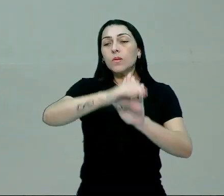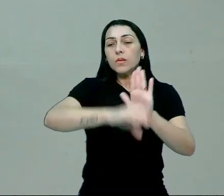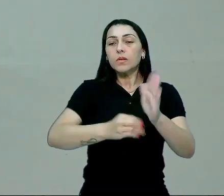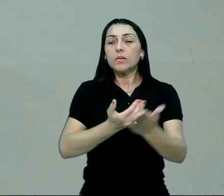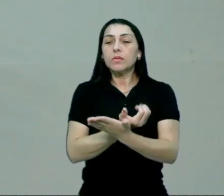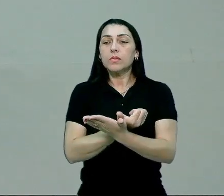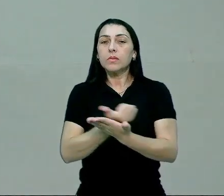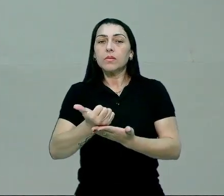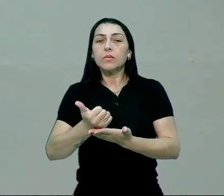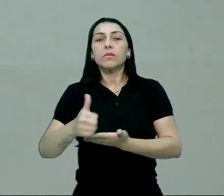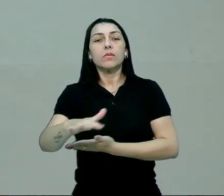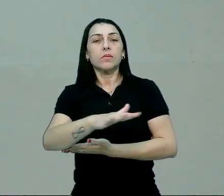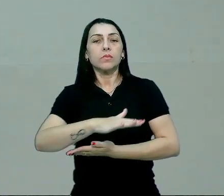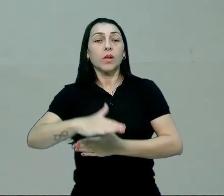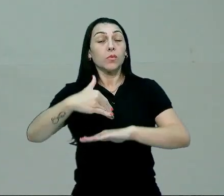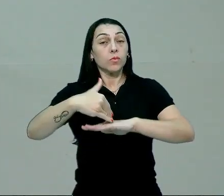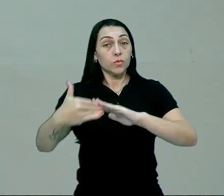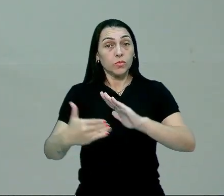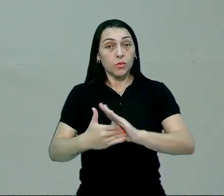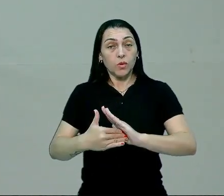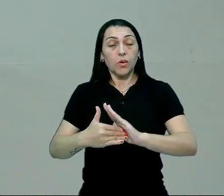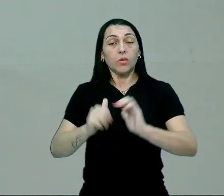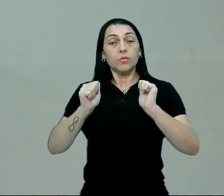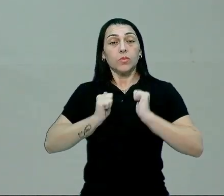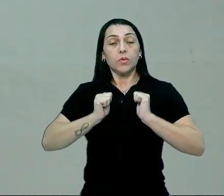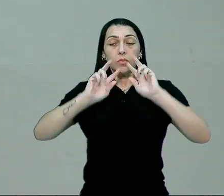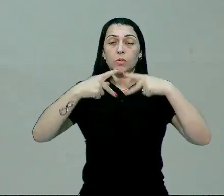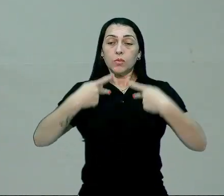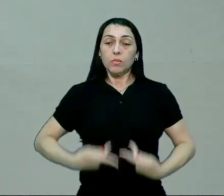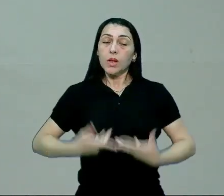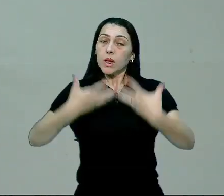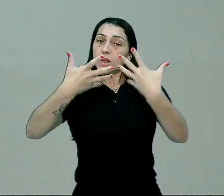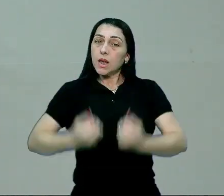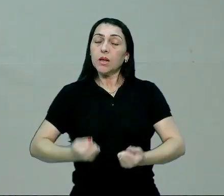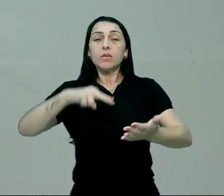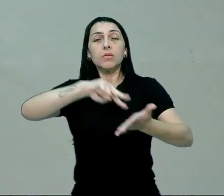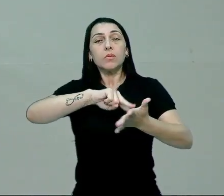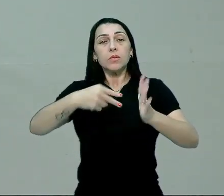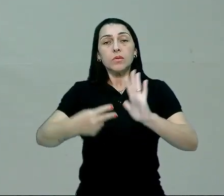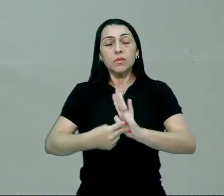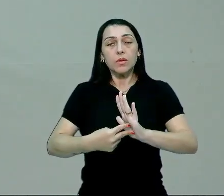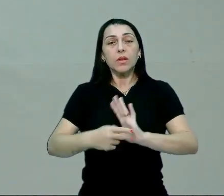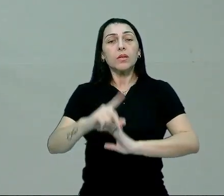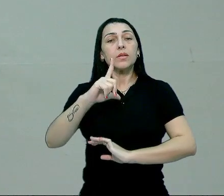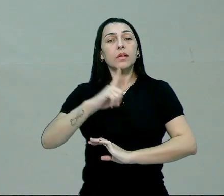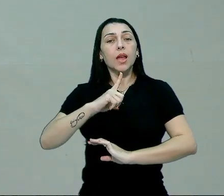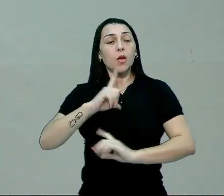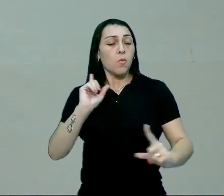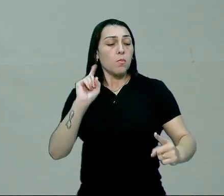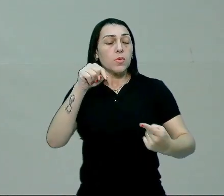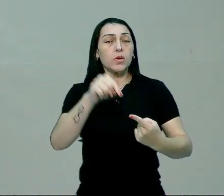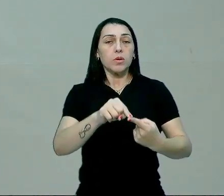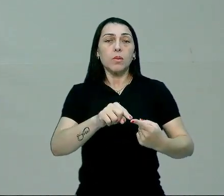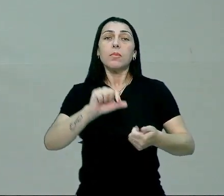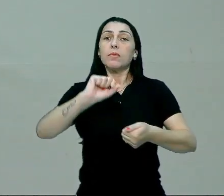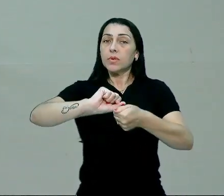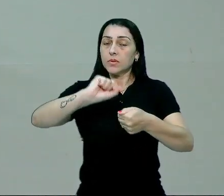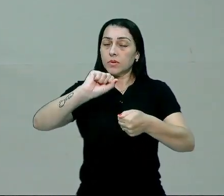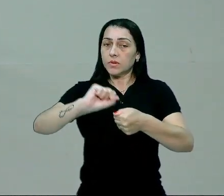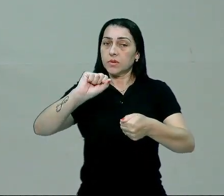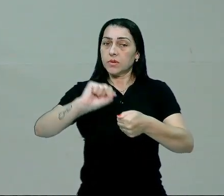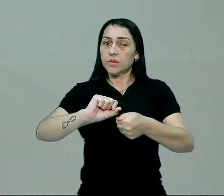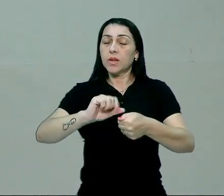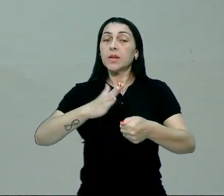ação social? É toda conduta humana dotada de significado. Eu tenho um motivo para agir.